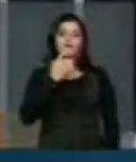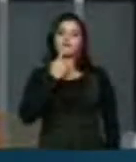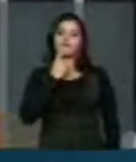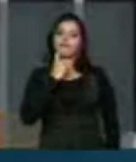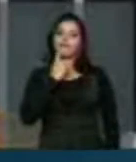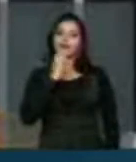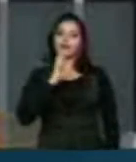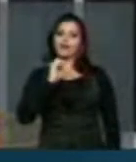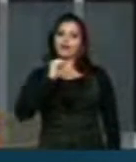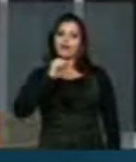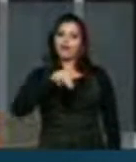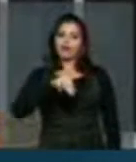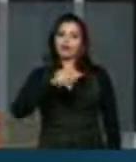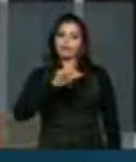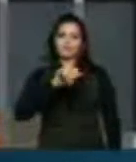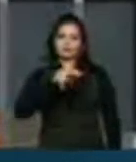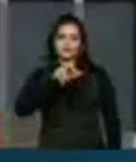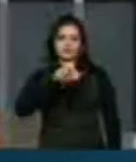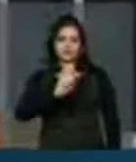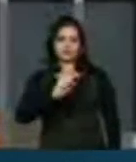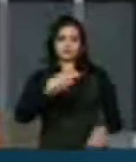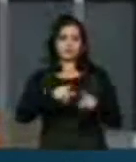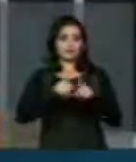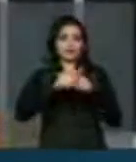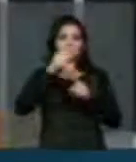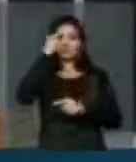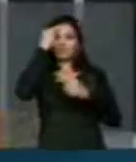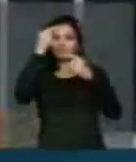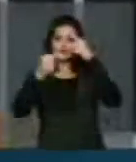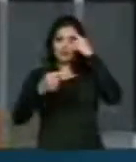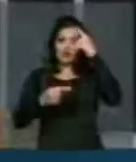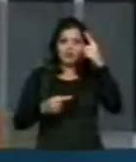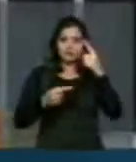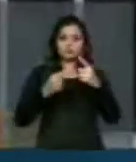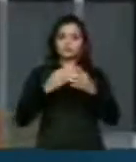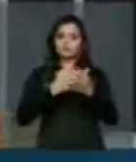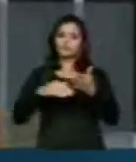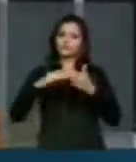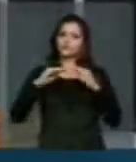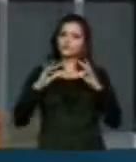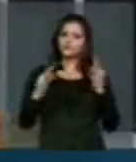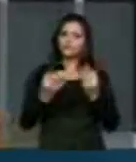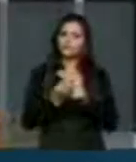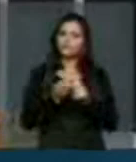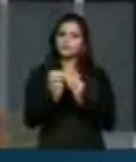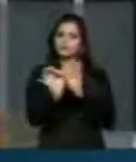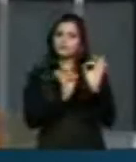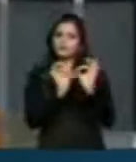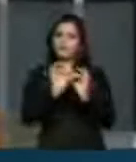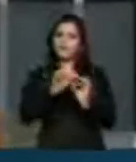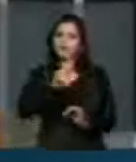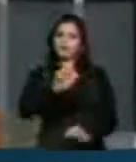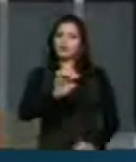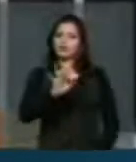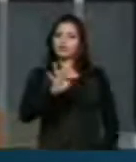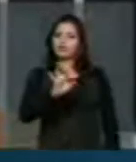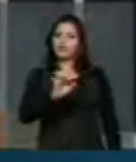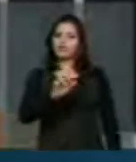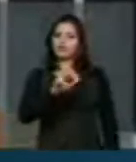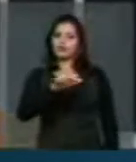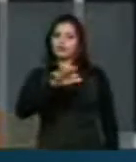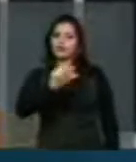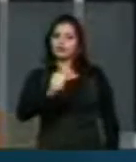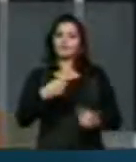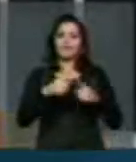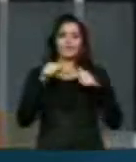mas da sua obra material, pelas ideias, por tudo que estabeleceu como referência, pela